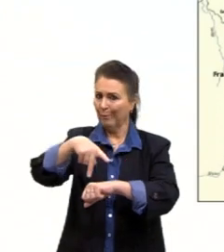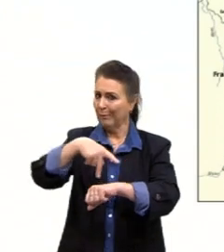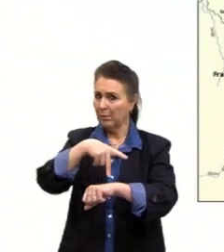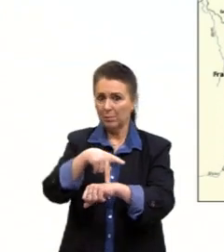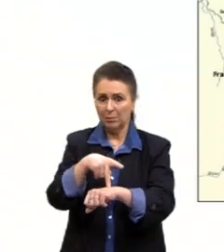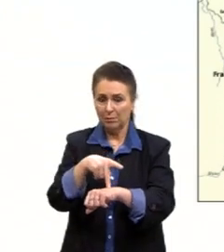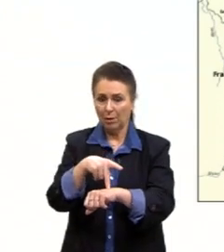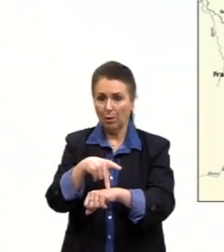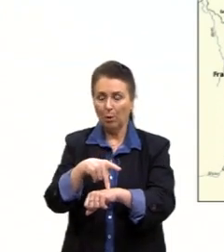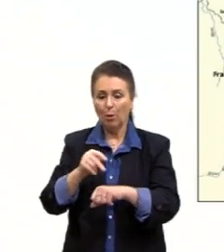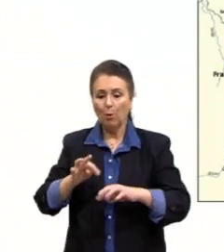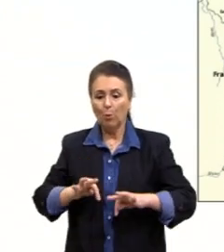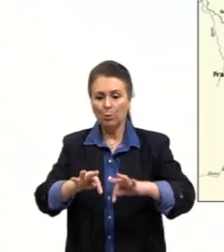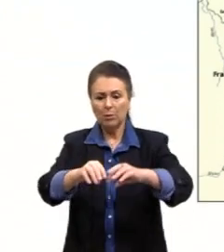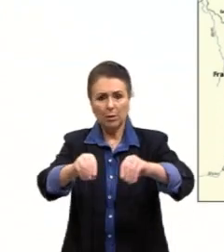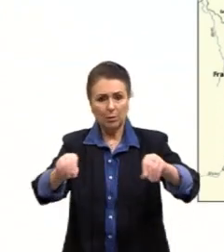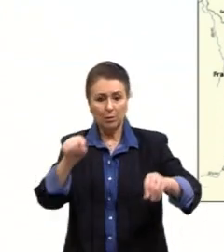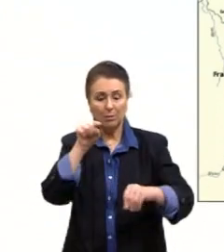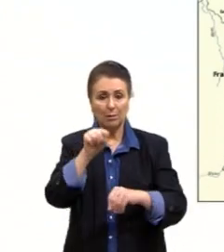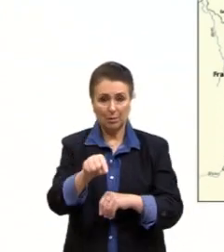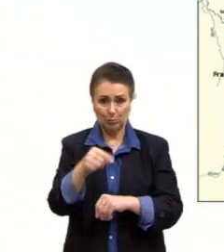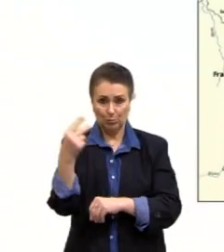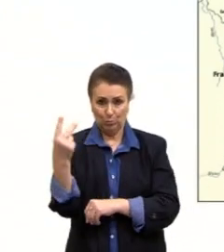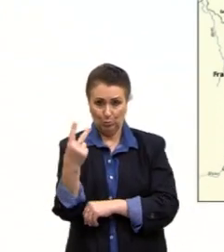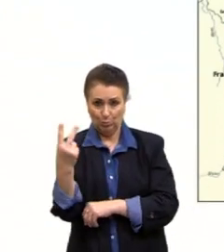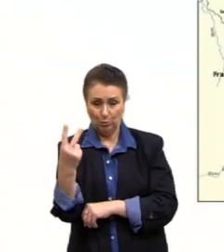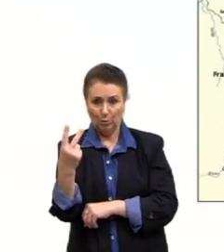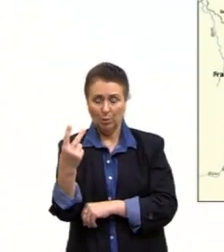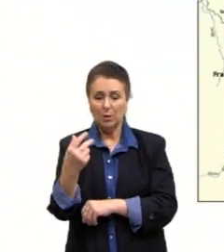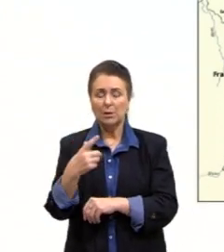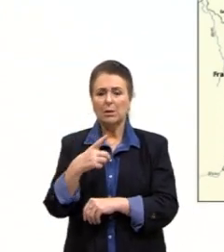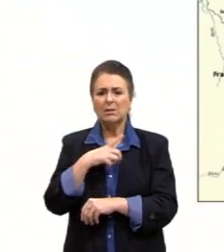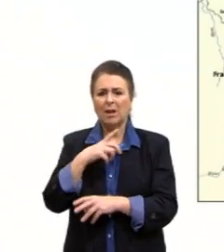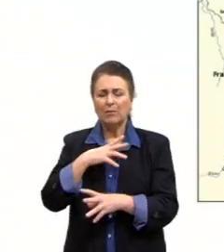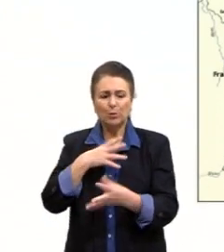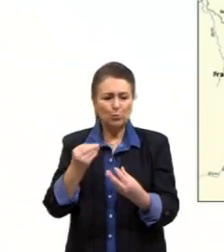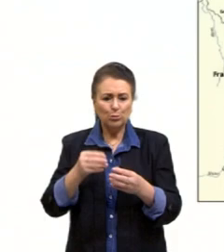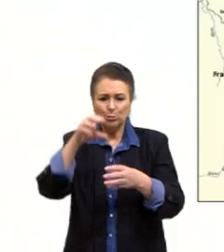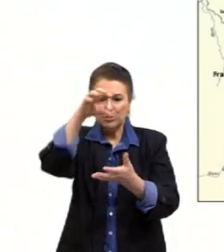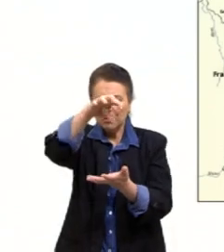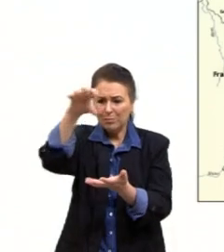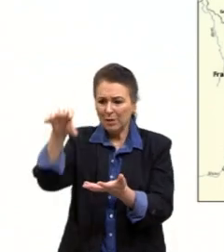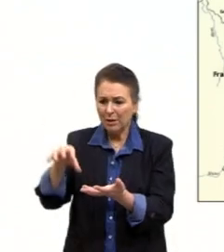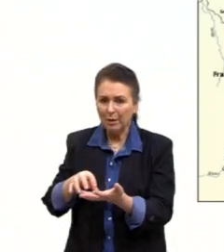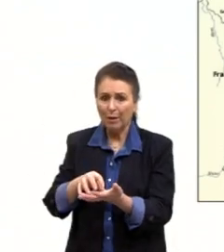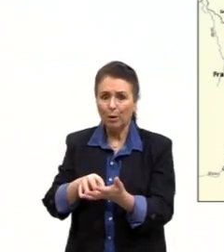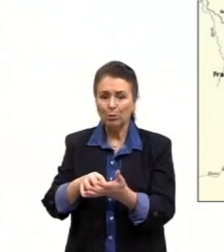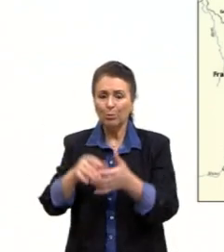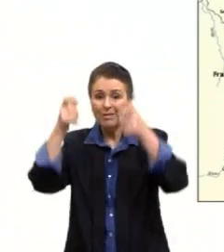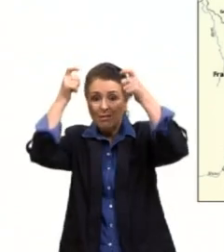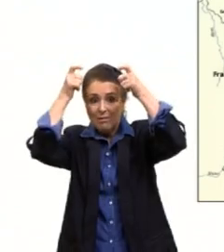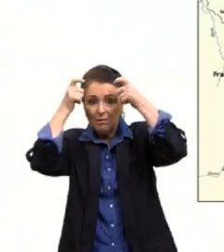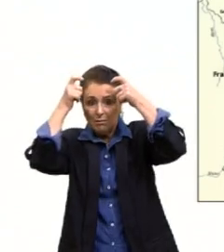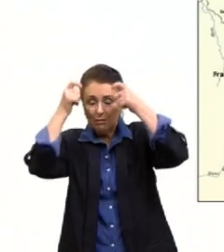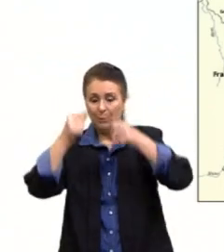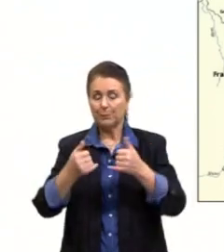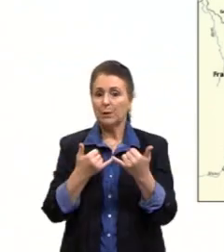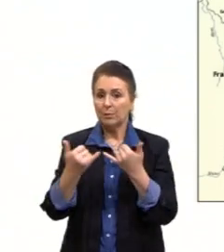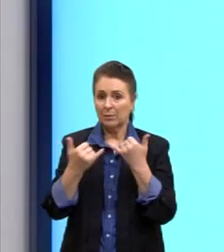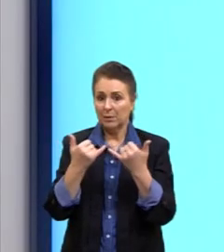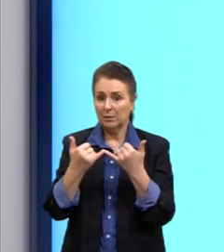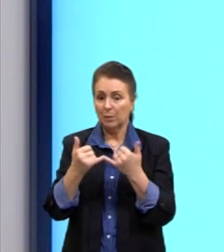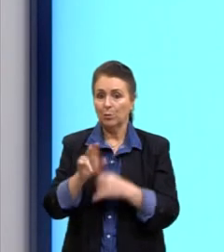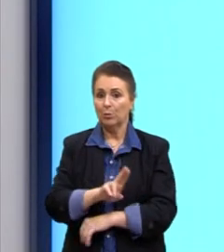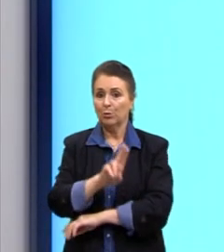delas estava todo despedaçado em pequenos reinos. Então, aqui, por exemplo, o que a gente